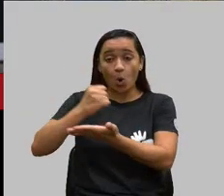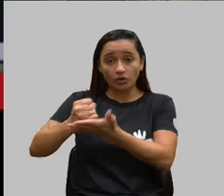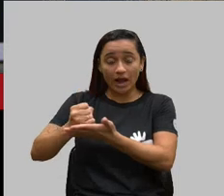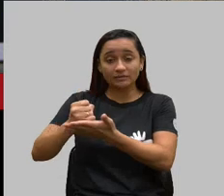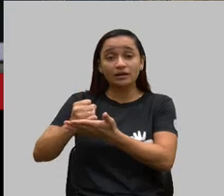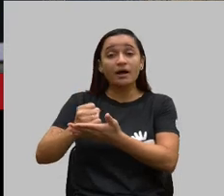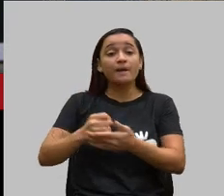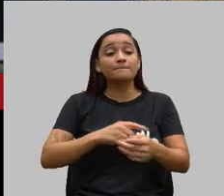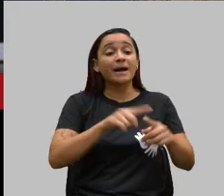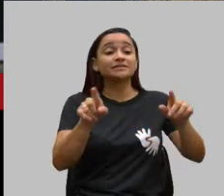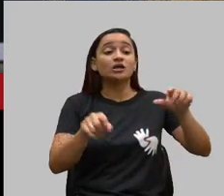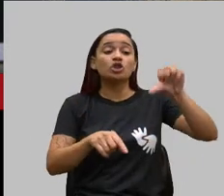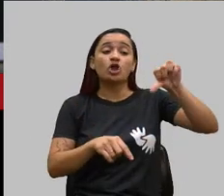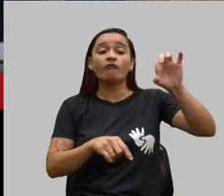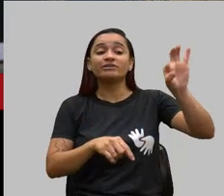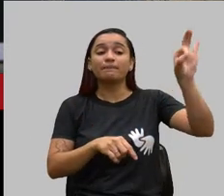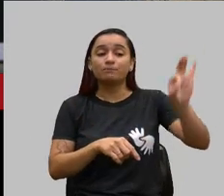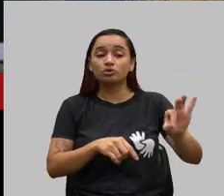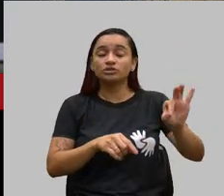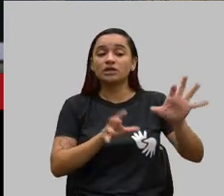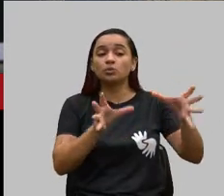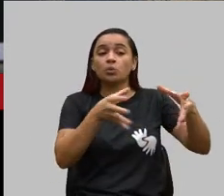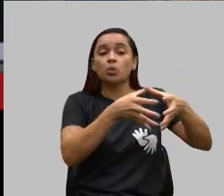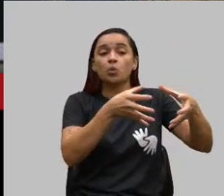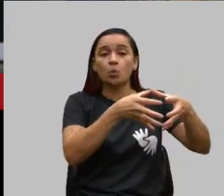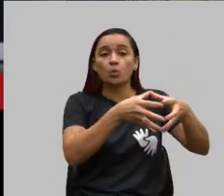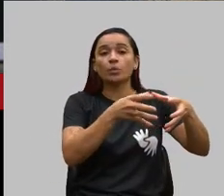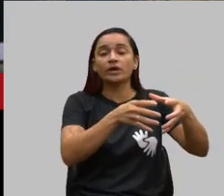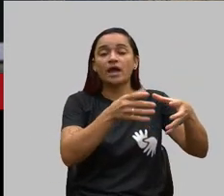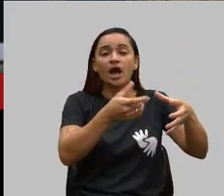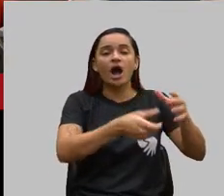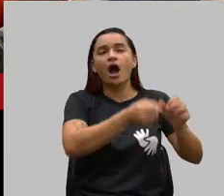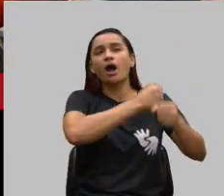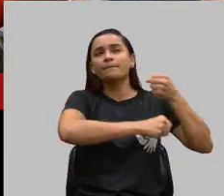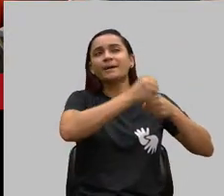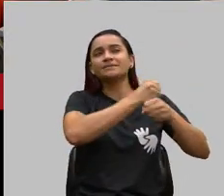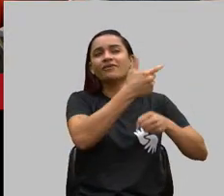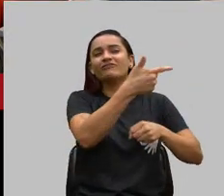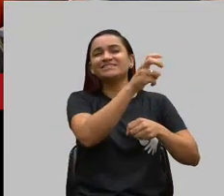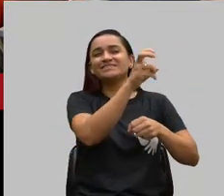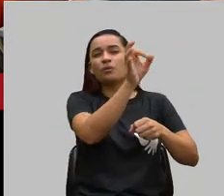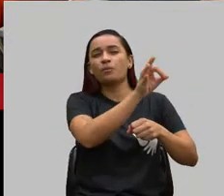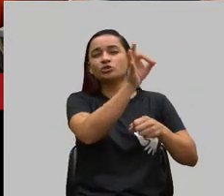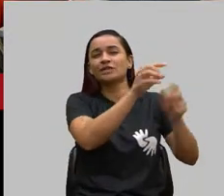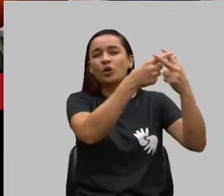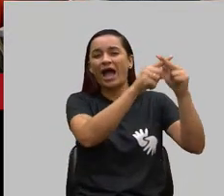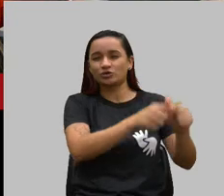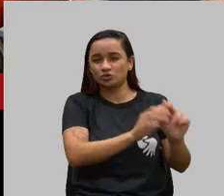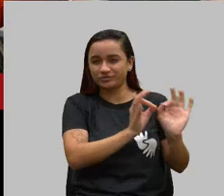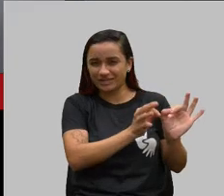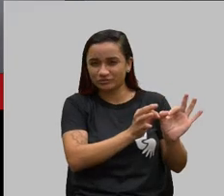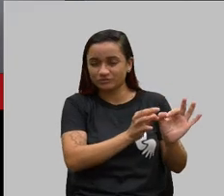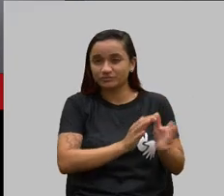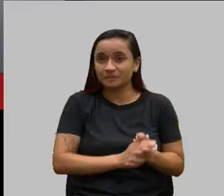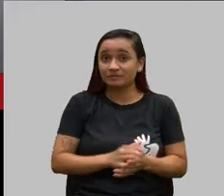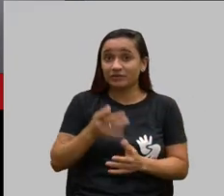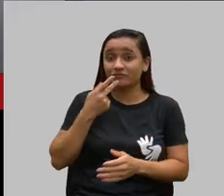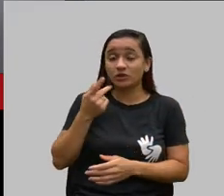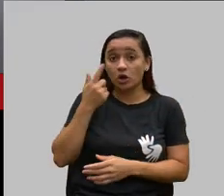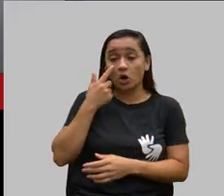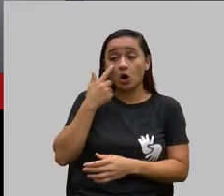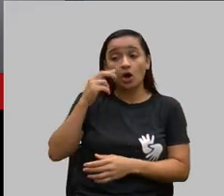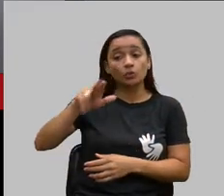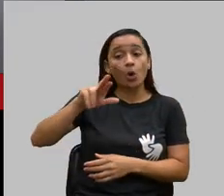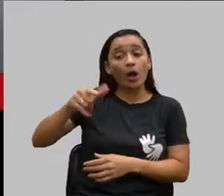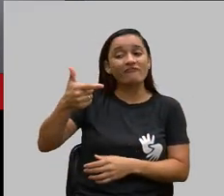que no ano passado fechou com reajuste de 25%. Procede? É, não foi de 25% a média,